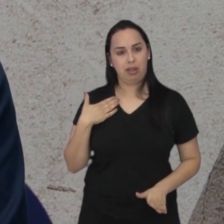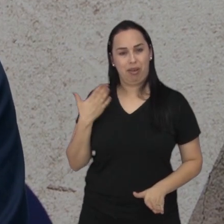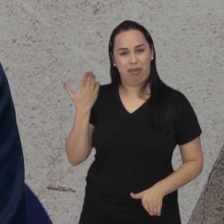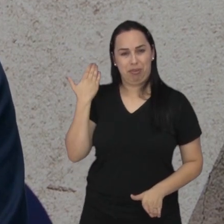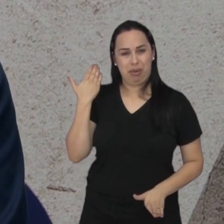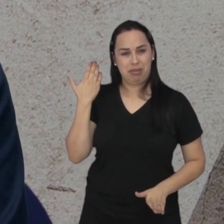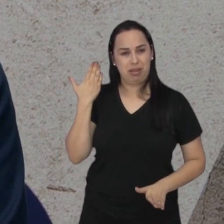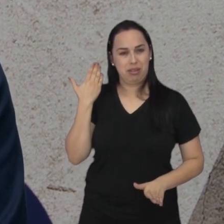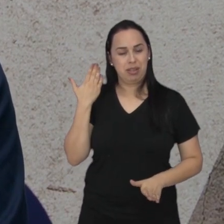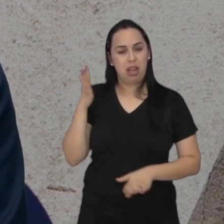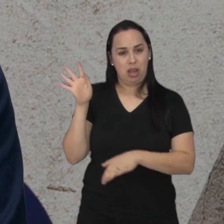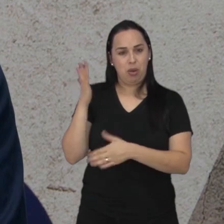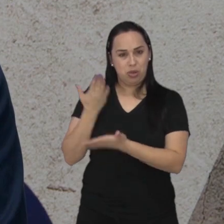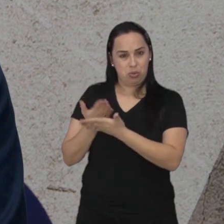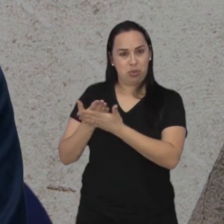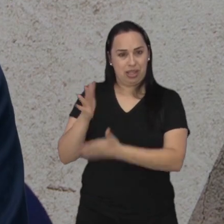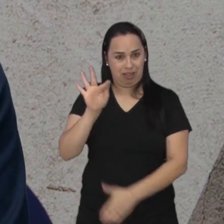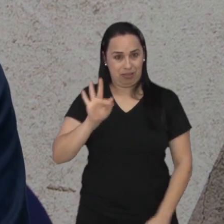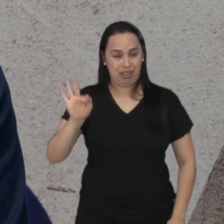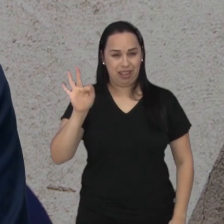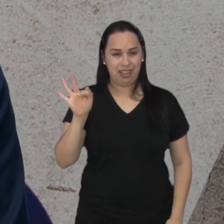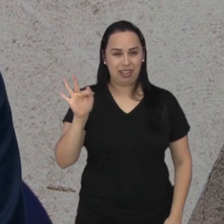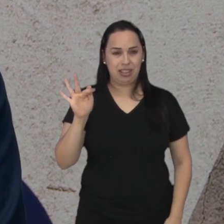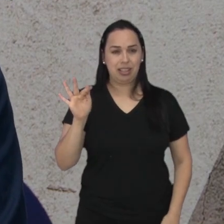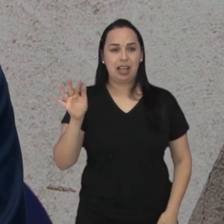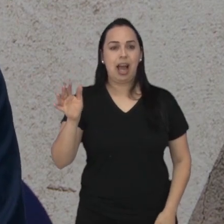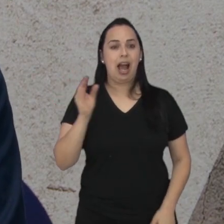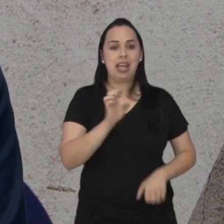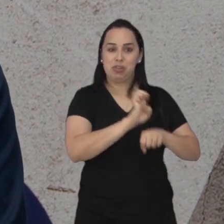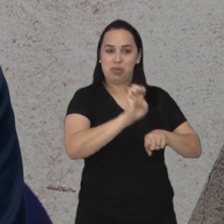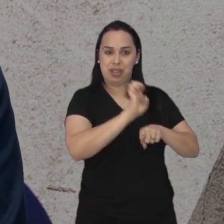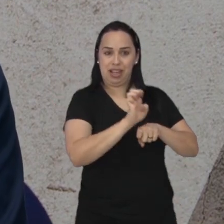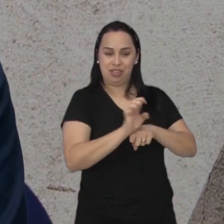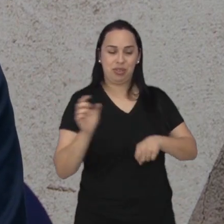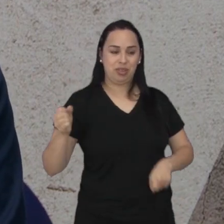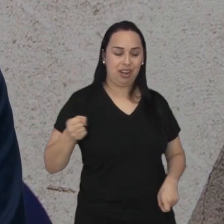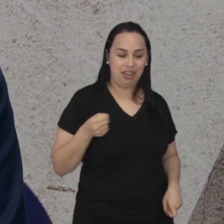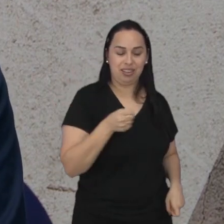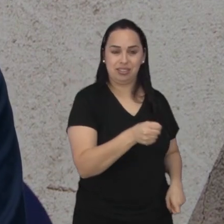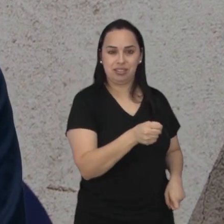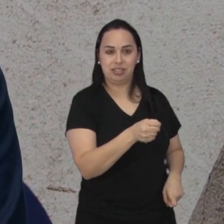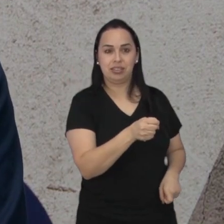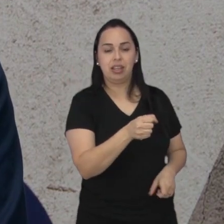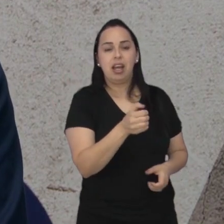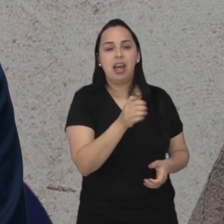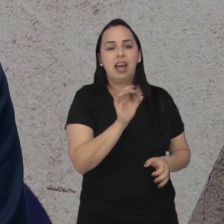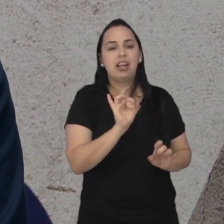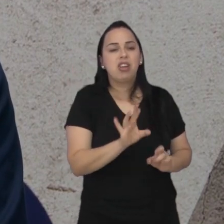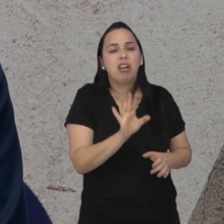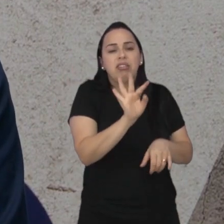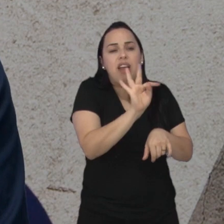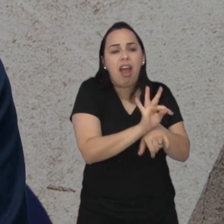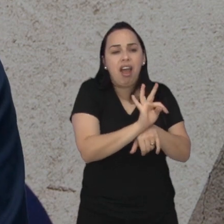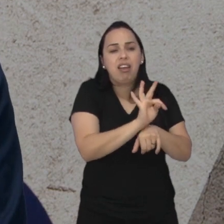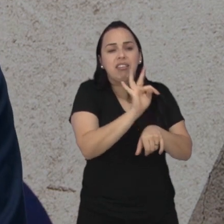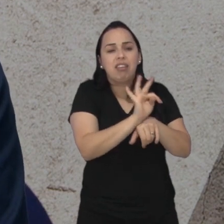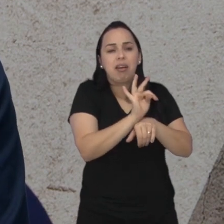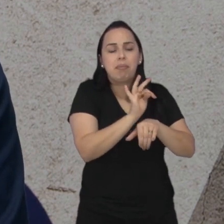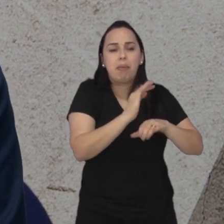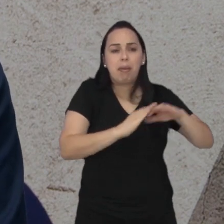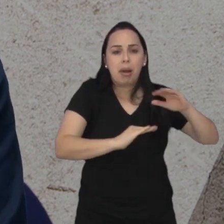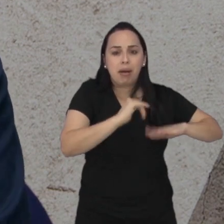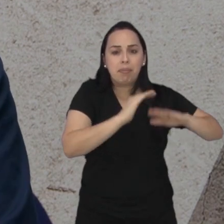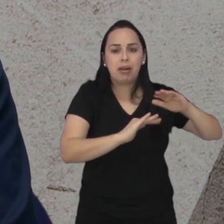eu, inclusive, fiz a minha educação física escolar lá no ensino fundamental, ele era mais tecnicista, mais